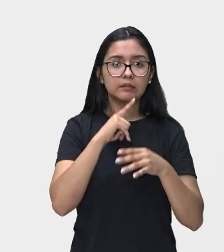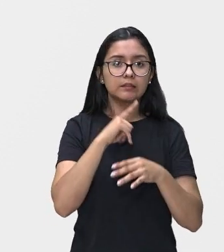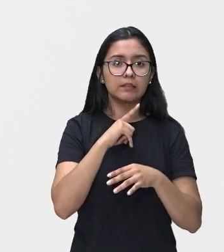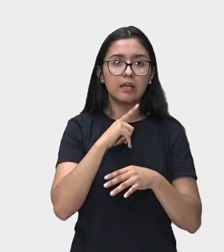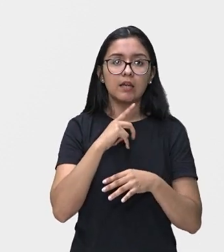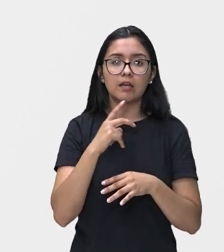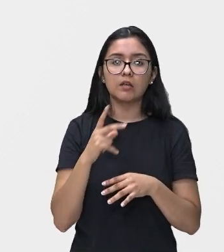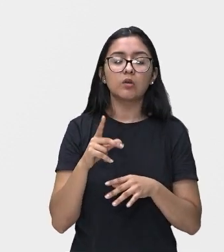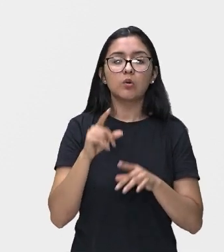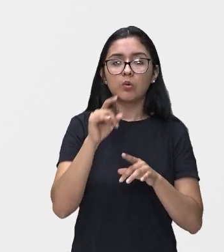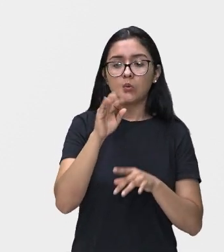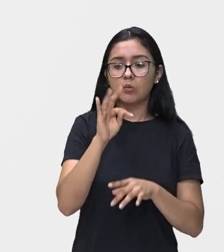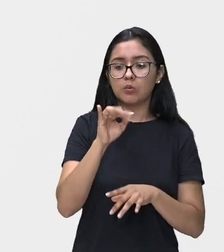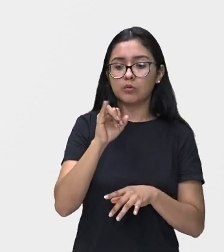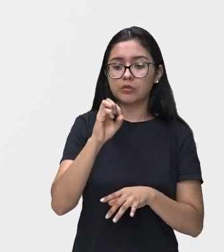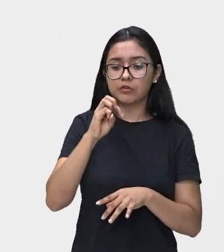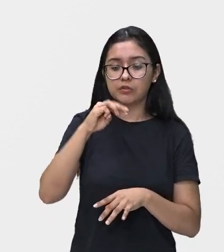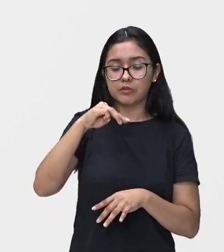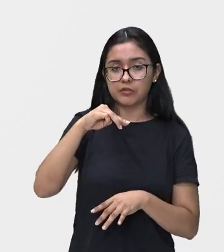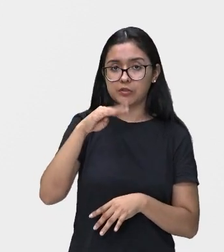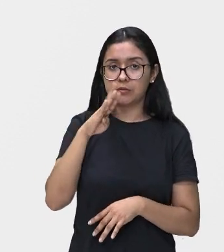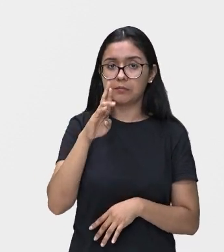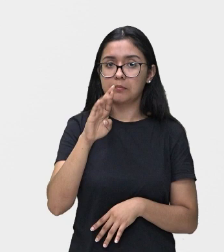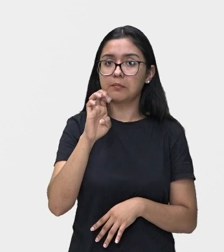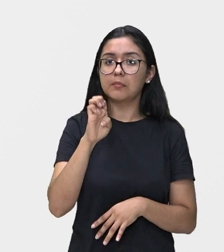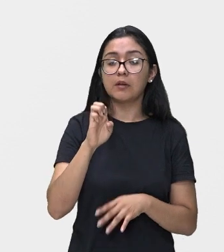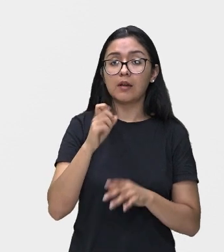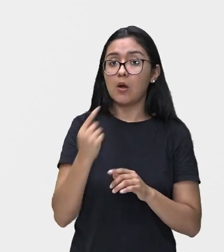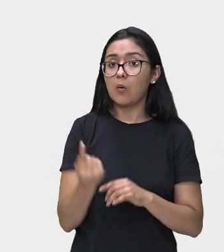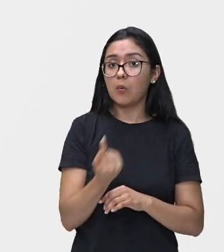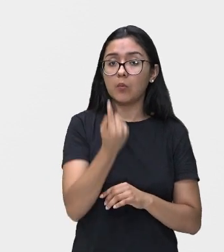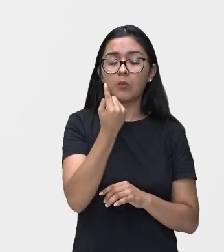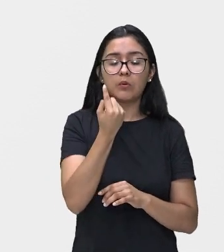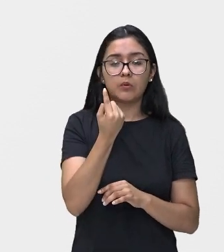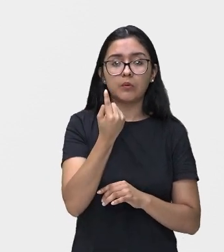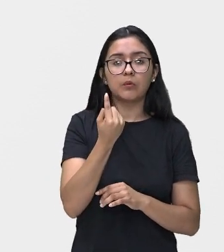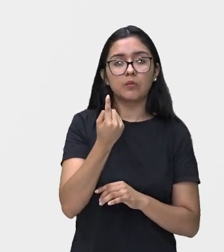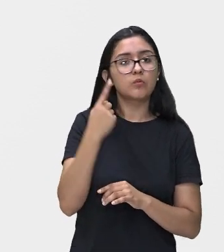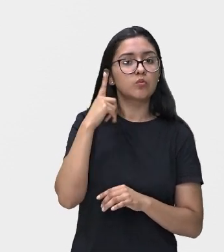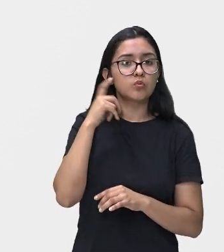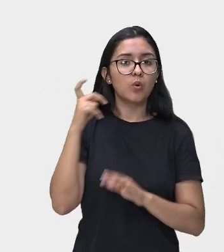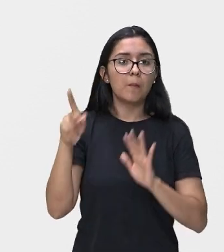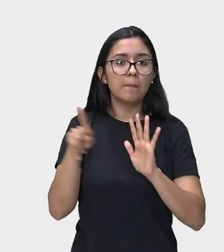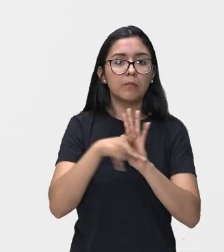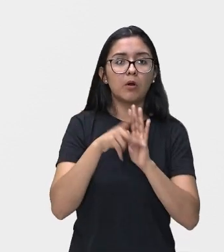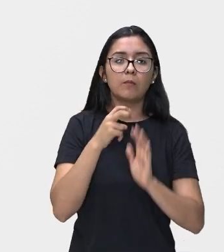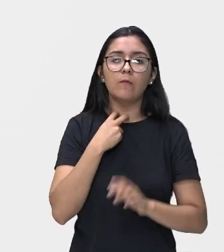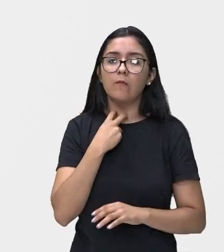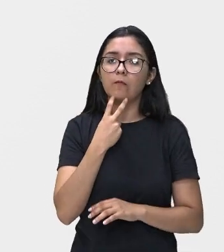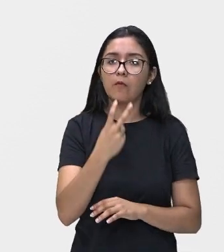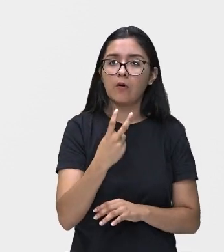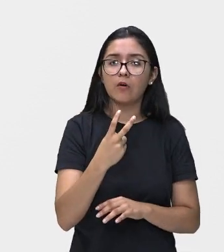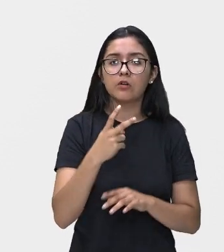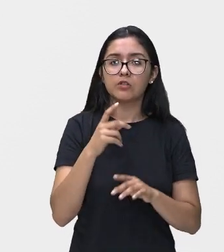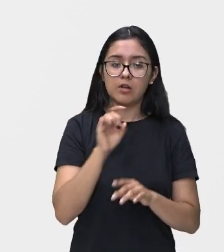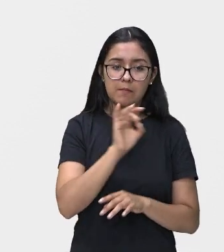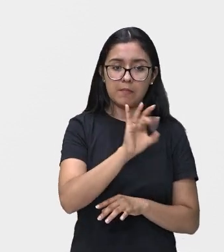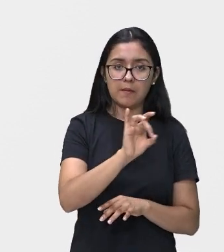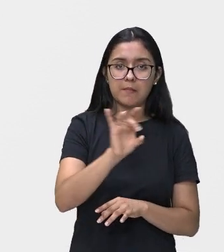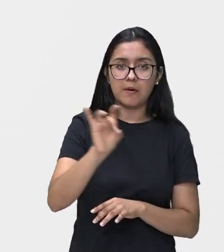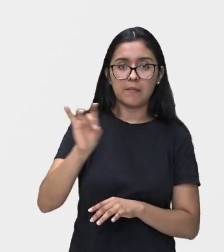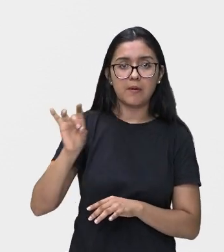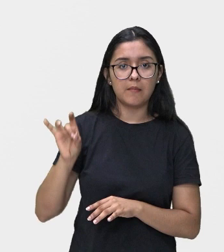que é único, assim como cada pessoa possui um timbre próprio de voz. Tão individual quanto as